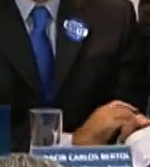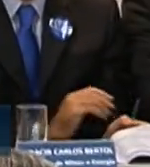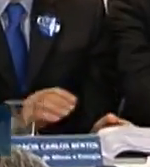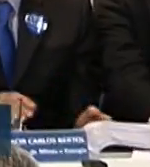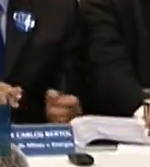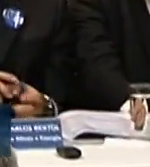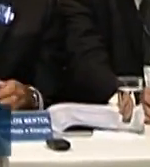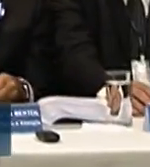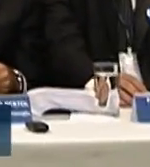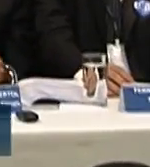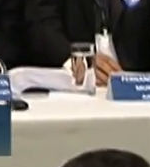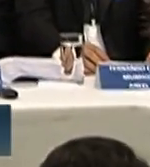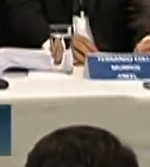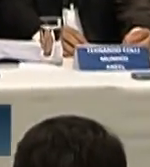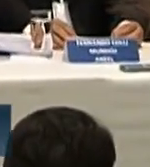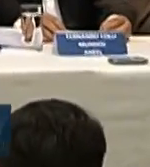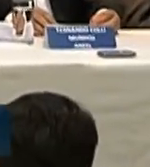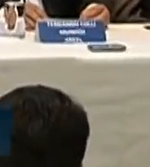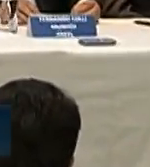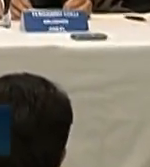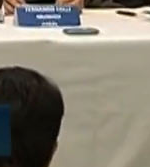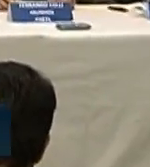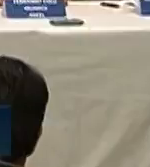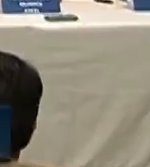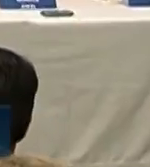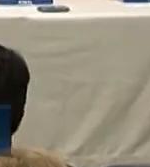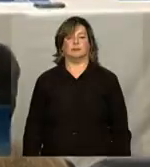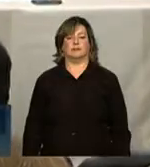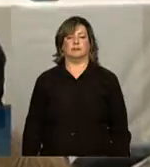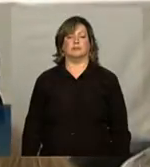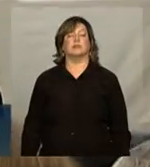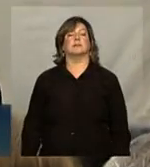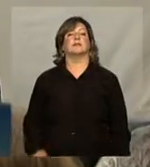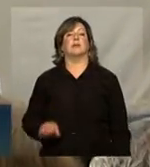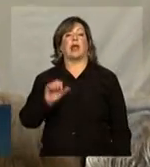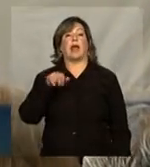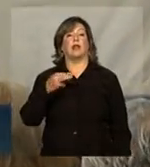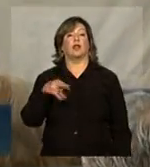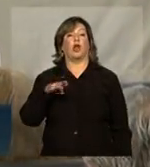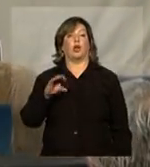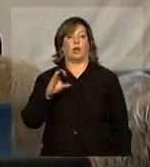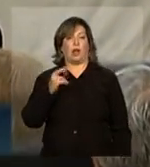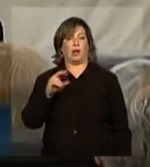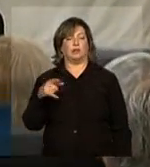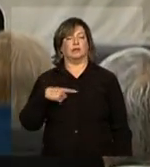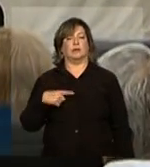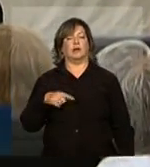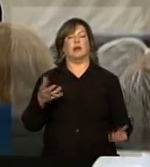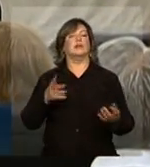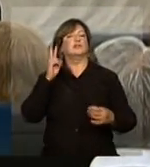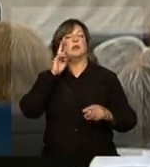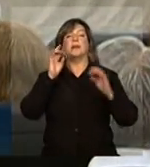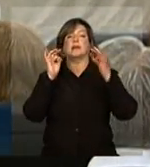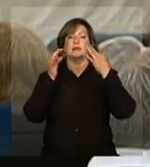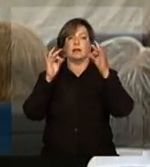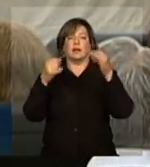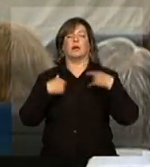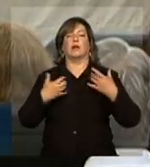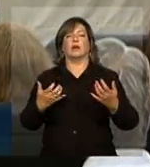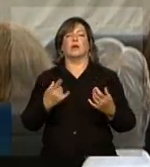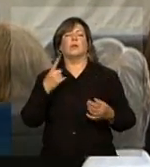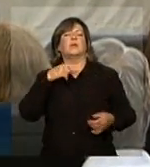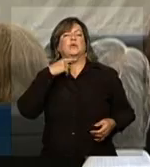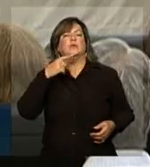Antônio Carlos da revista Brasil Energia. em relação à questão da tecnologia, eu só tenho uma